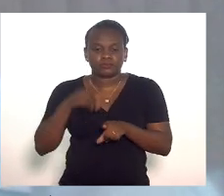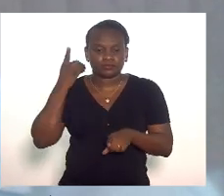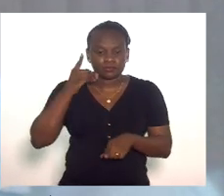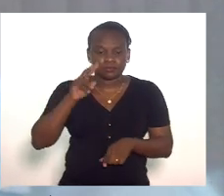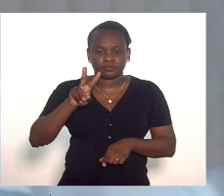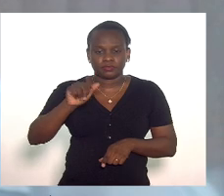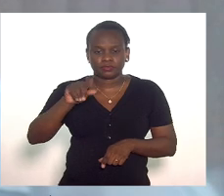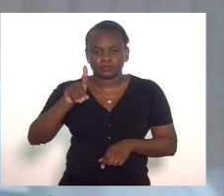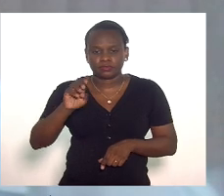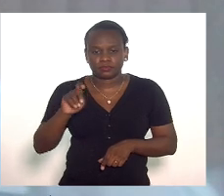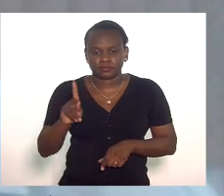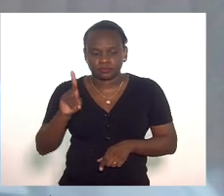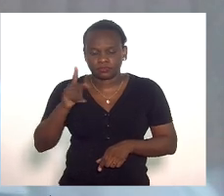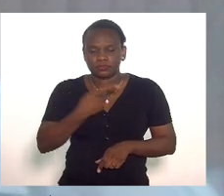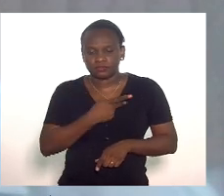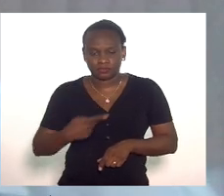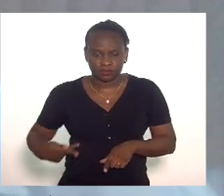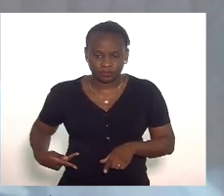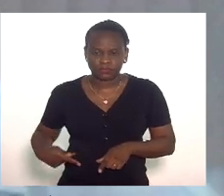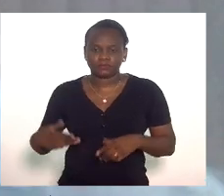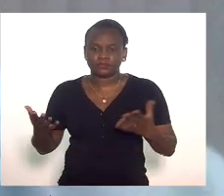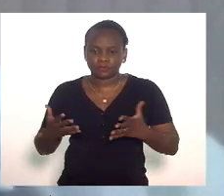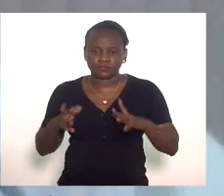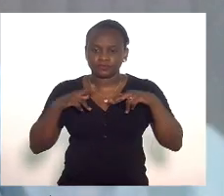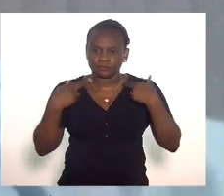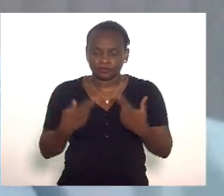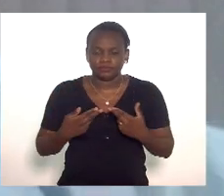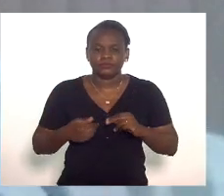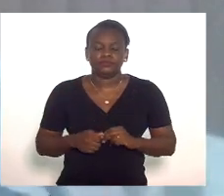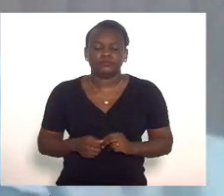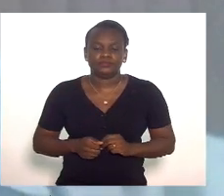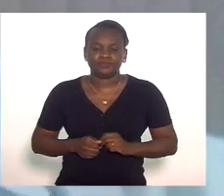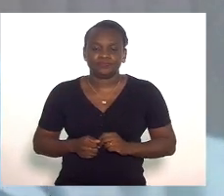Valdeck que preside essa nossa sessão